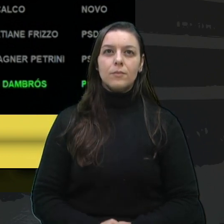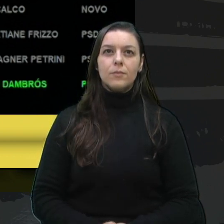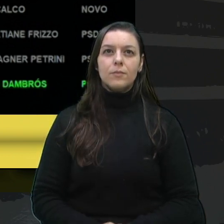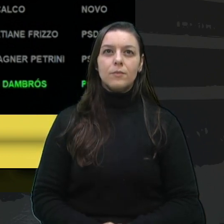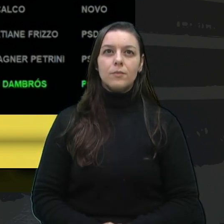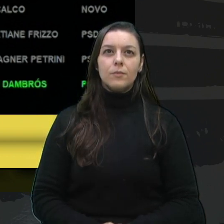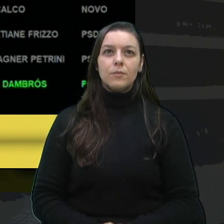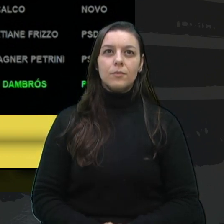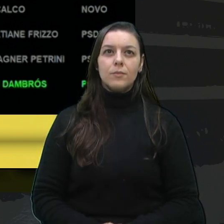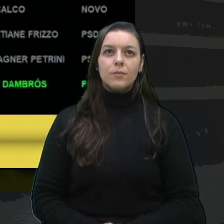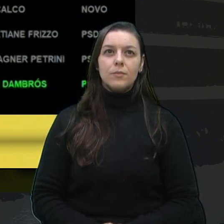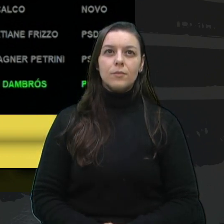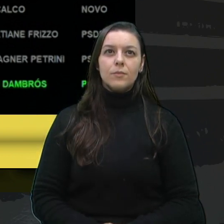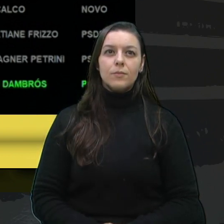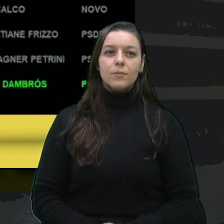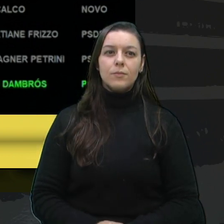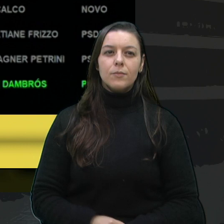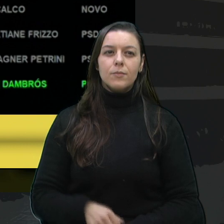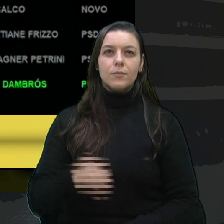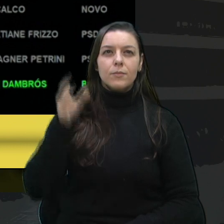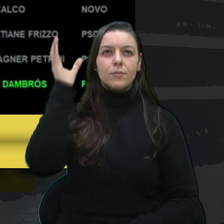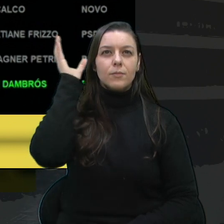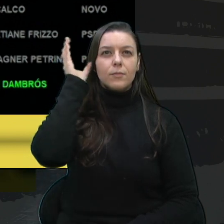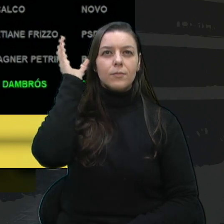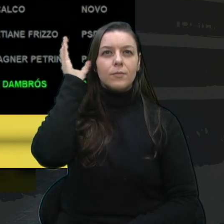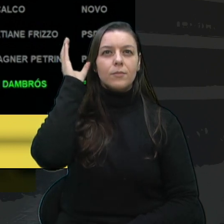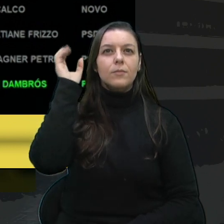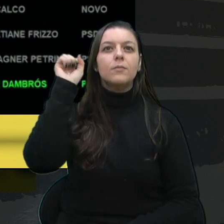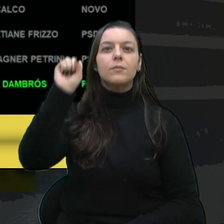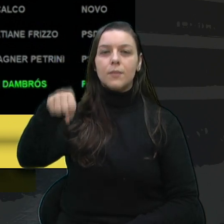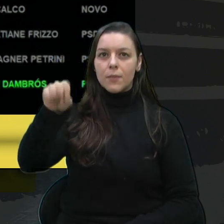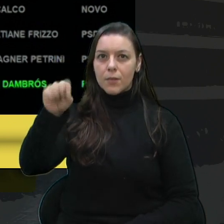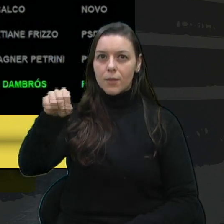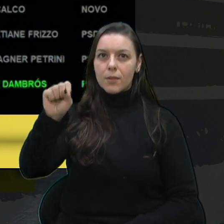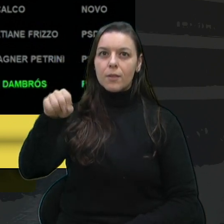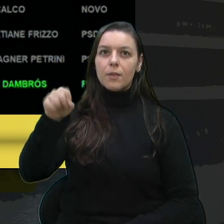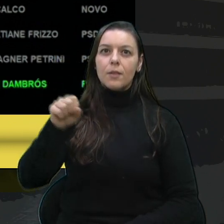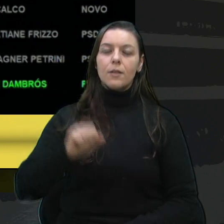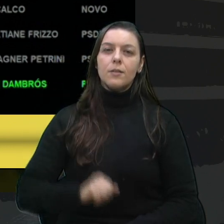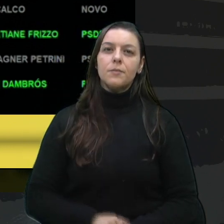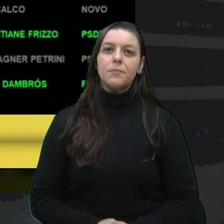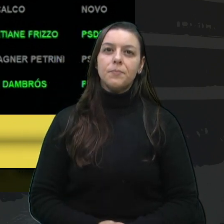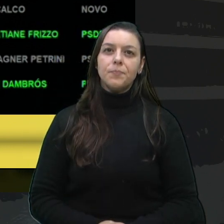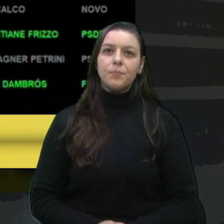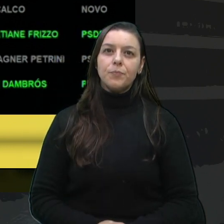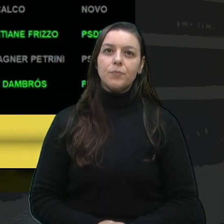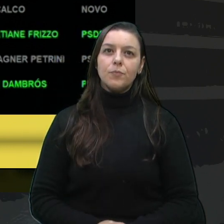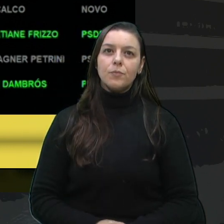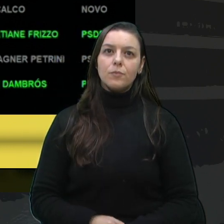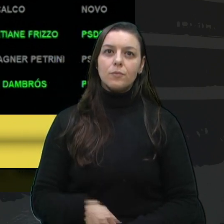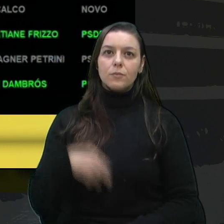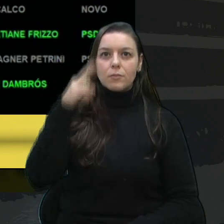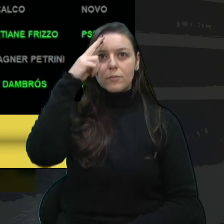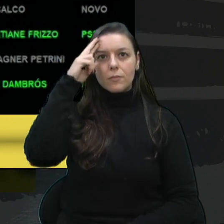Vereador Cadore? Voto sim. Vota sim, vereador Rafael Bueno?